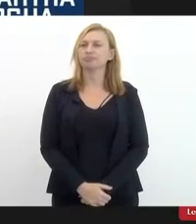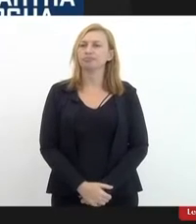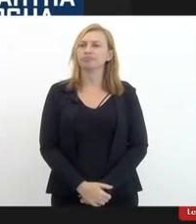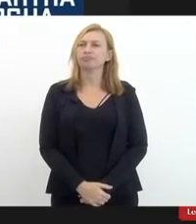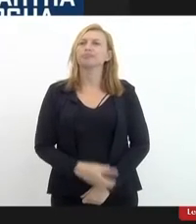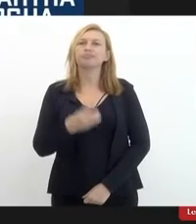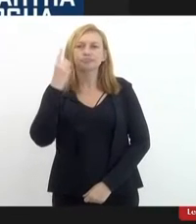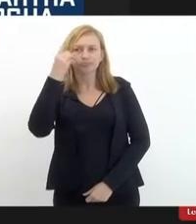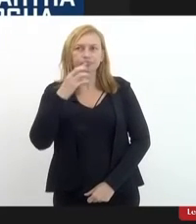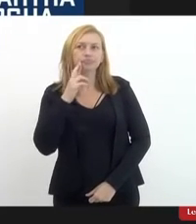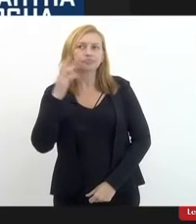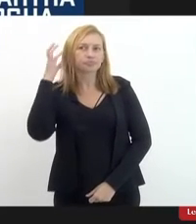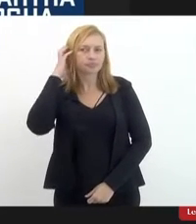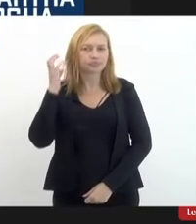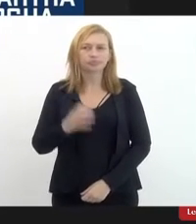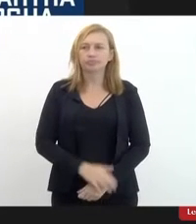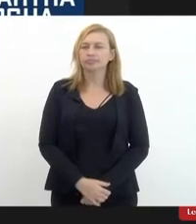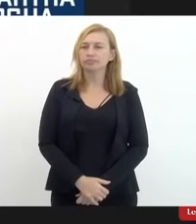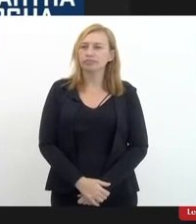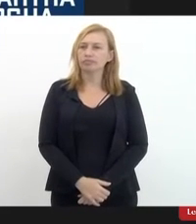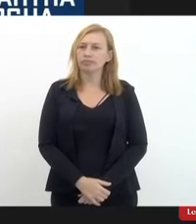E deputada Rosane Félix?